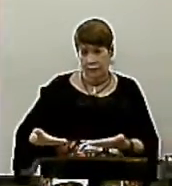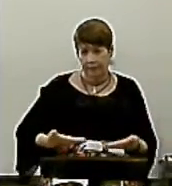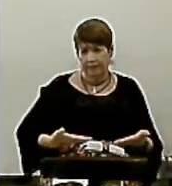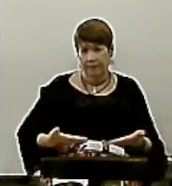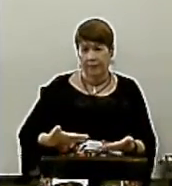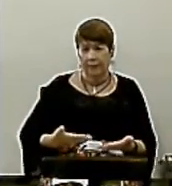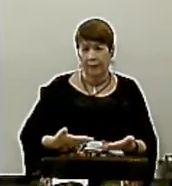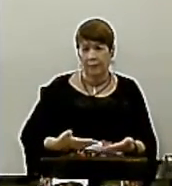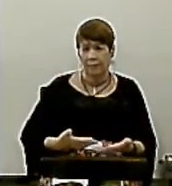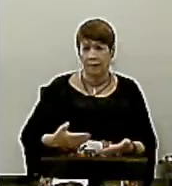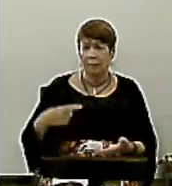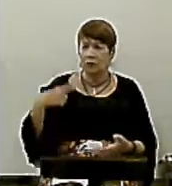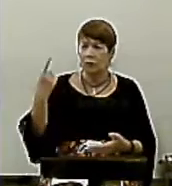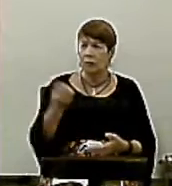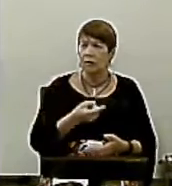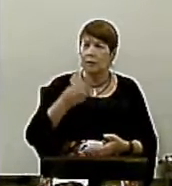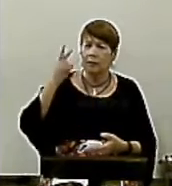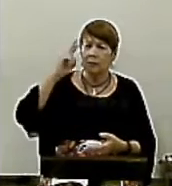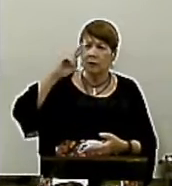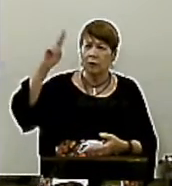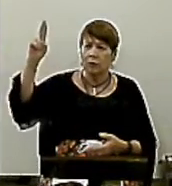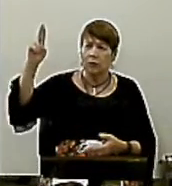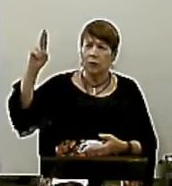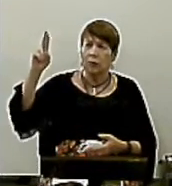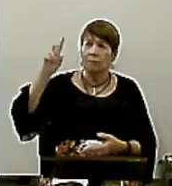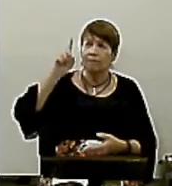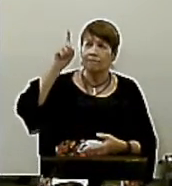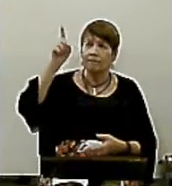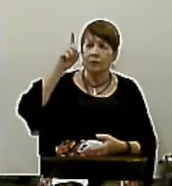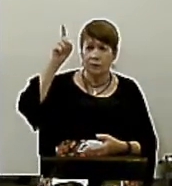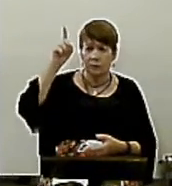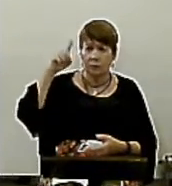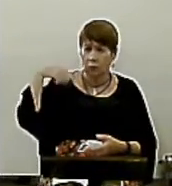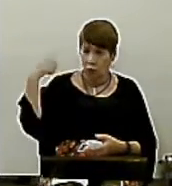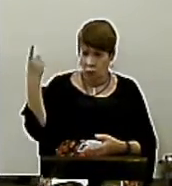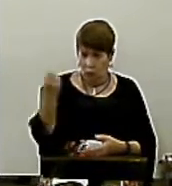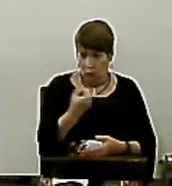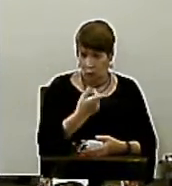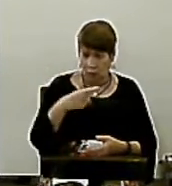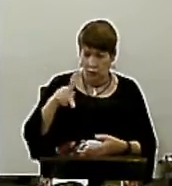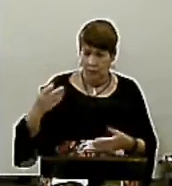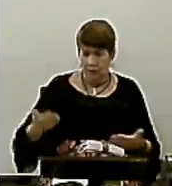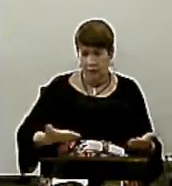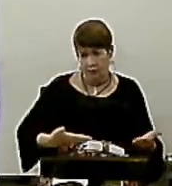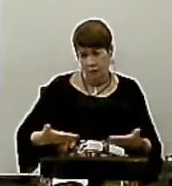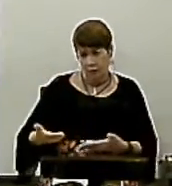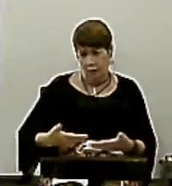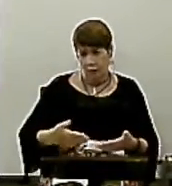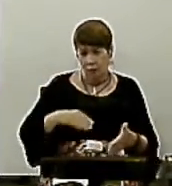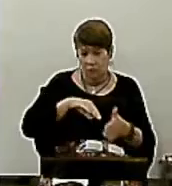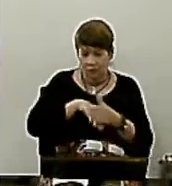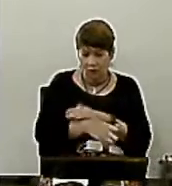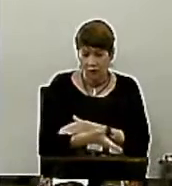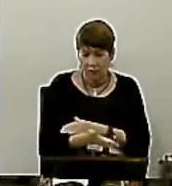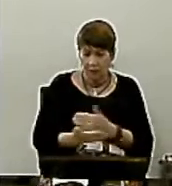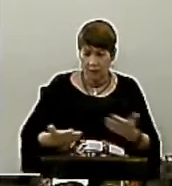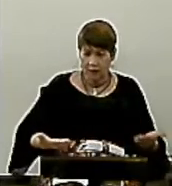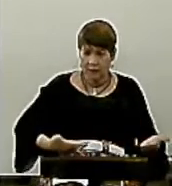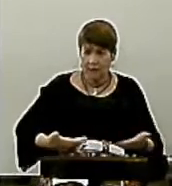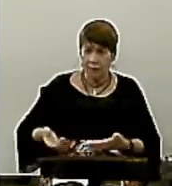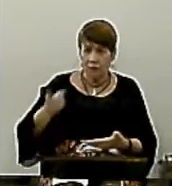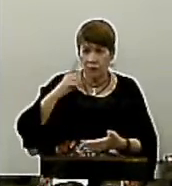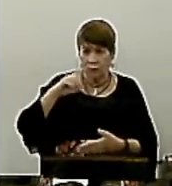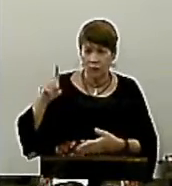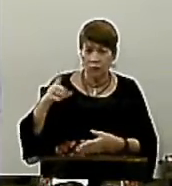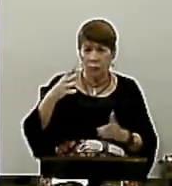Embora nós sejamos seus servos Nós aprendemos que quando nós nos tornamos servos de Deus Por meio da